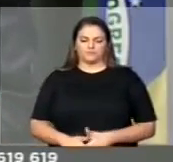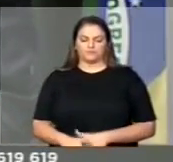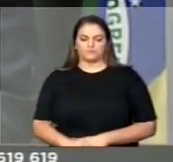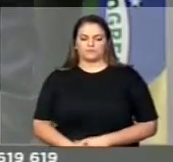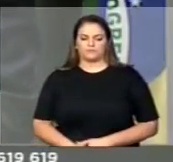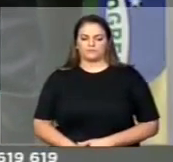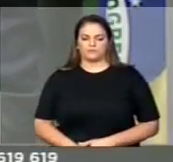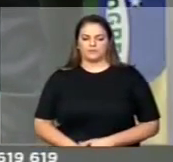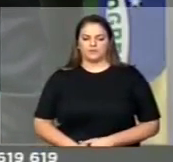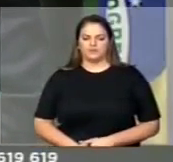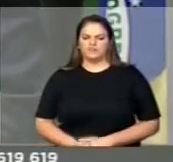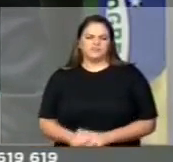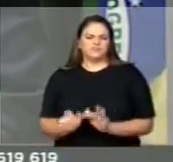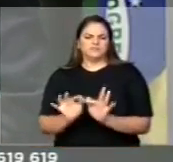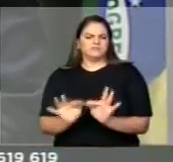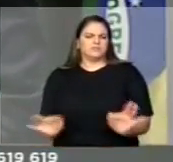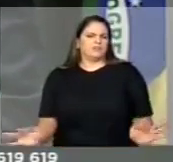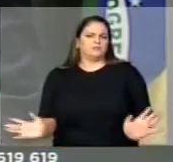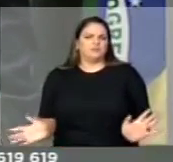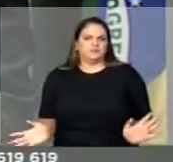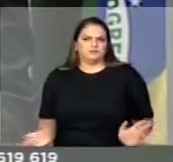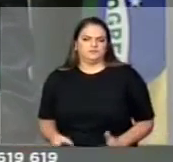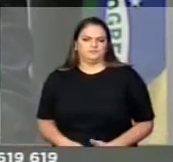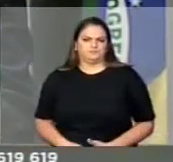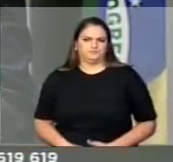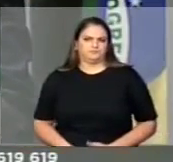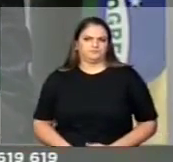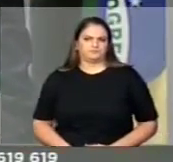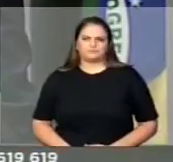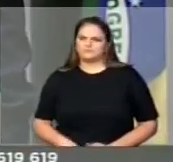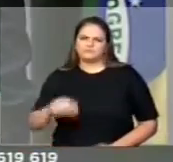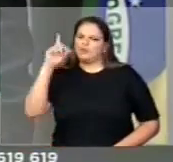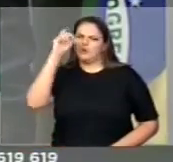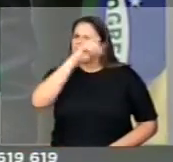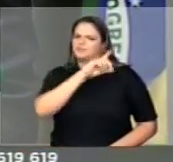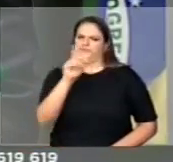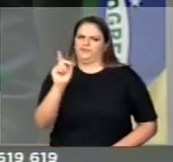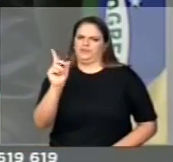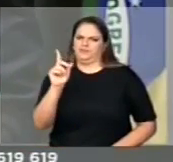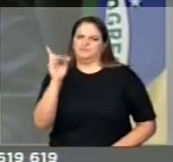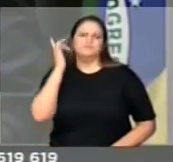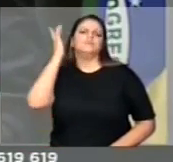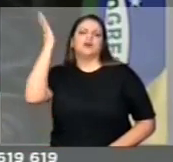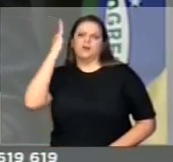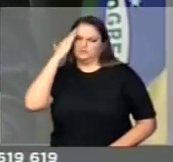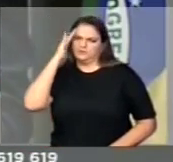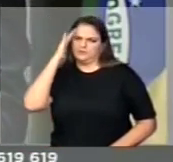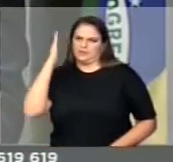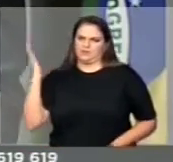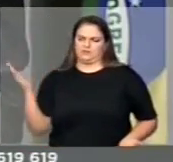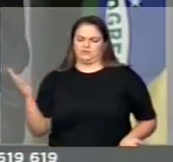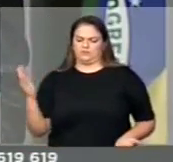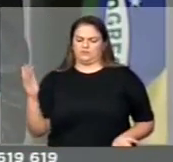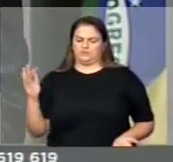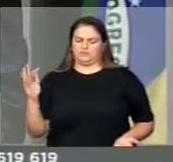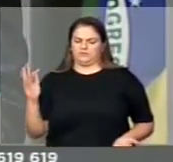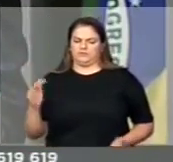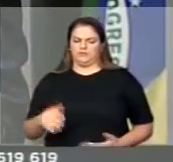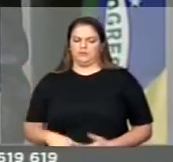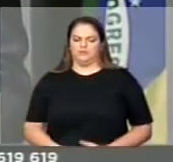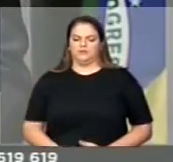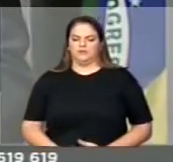É bem direto, é bem simples. Não é difícil entender que, na vida pública,